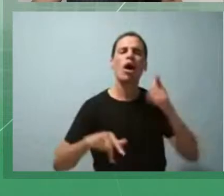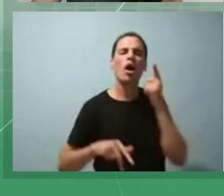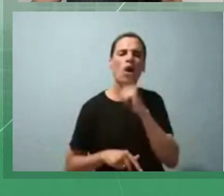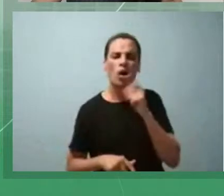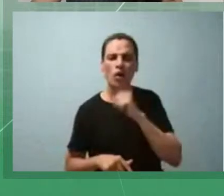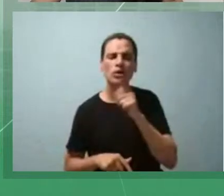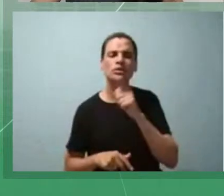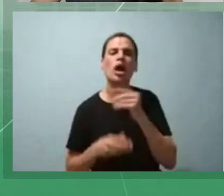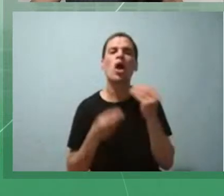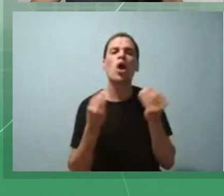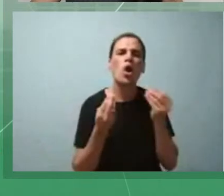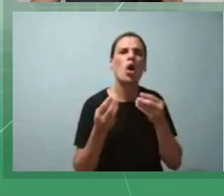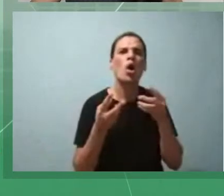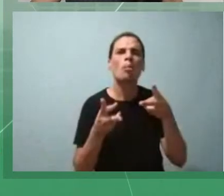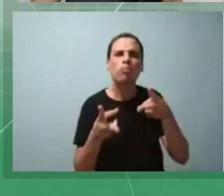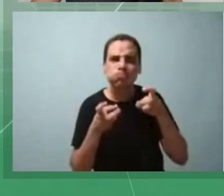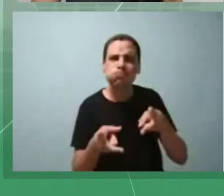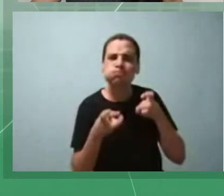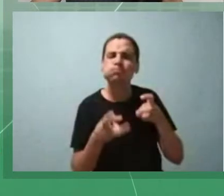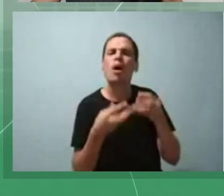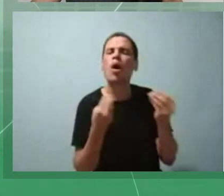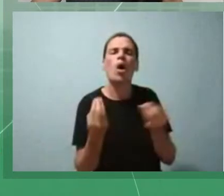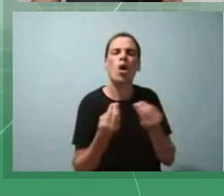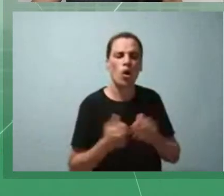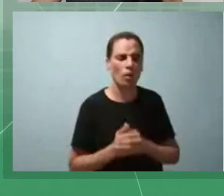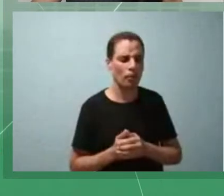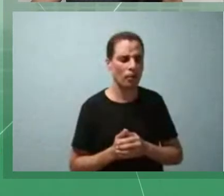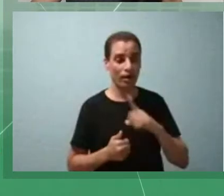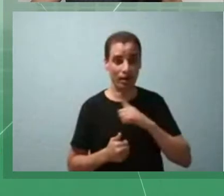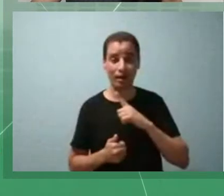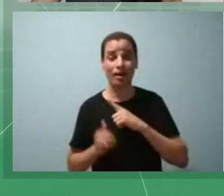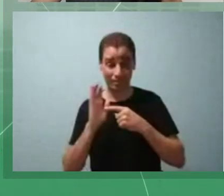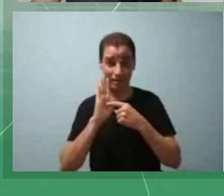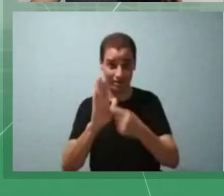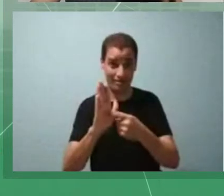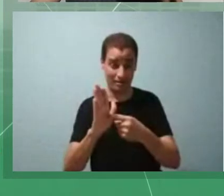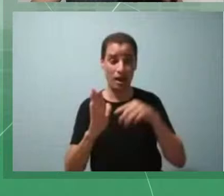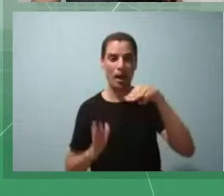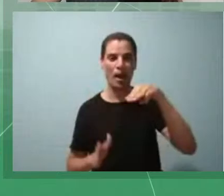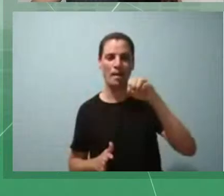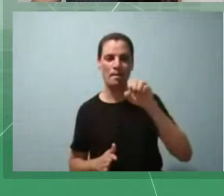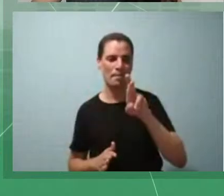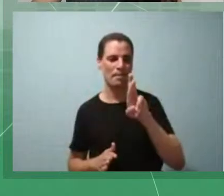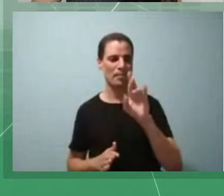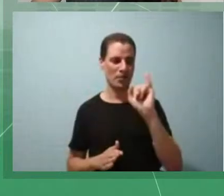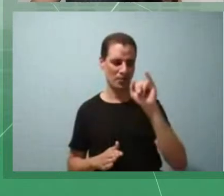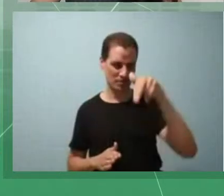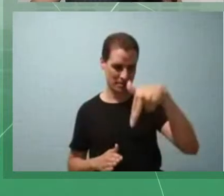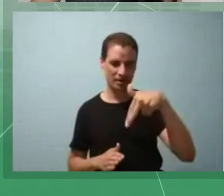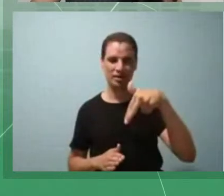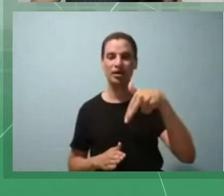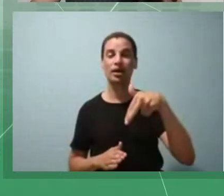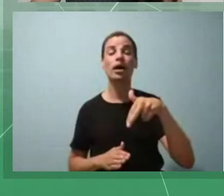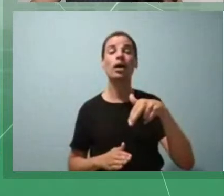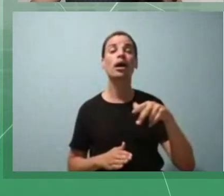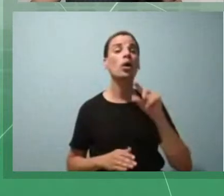exploradas. E aqui a gente trouxe uma citação de Moran também, que é um dos nossos referenciais, onde ele diz que